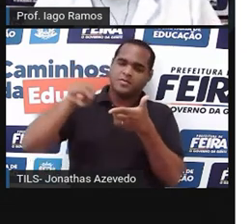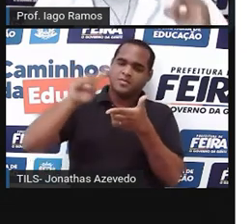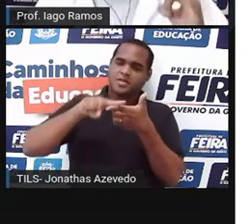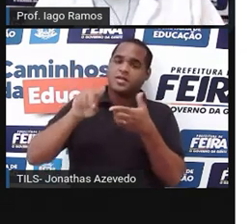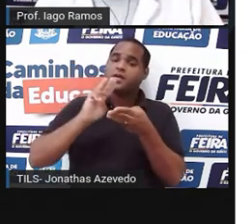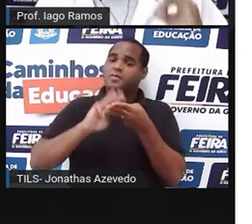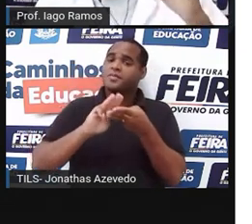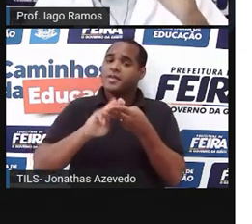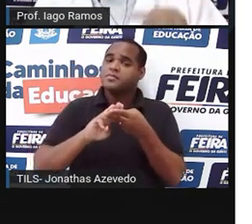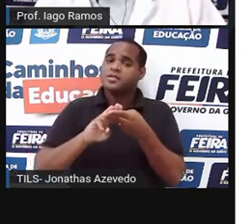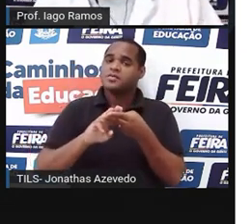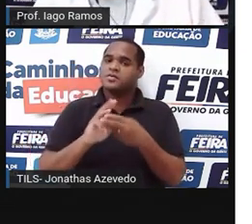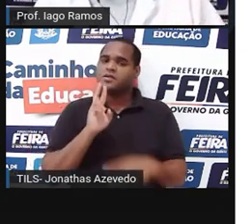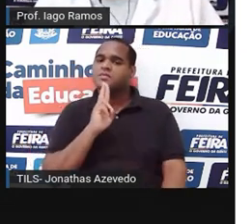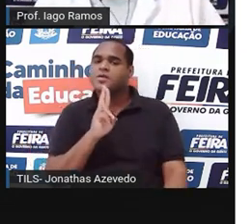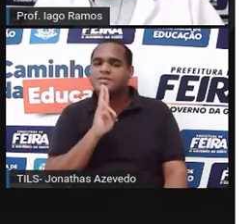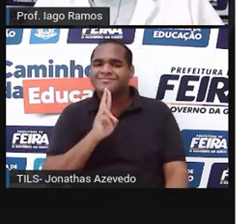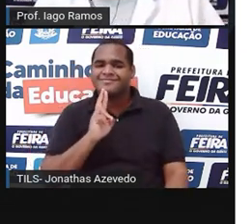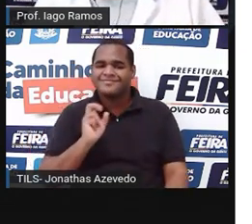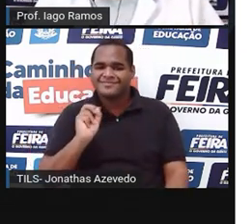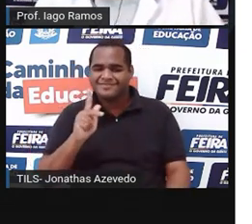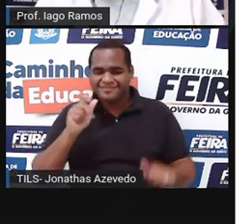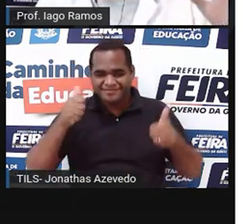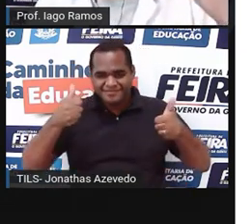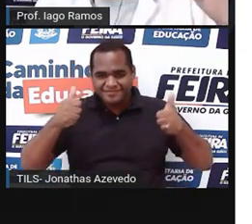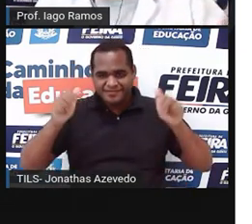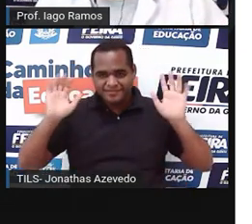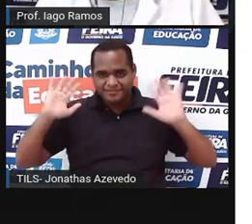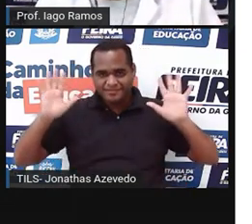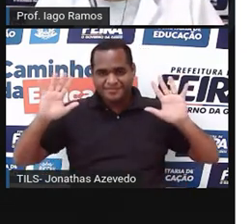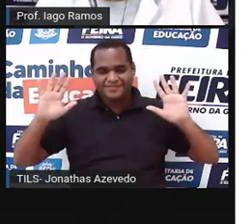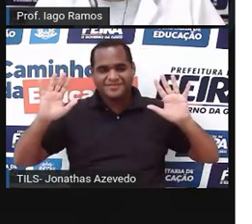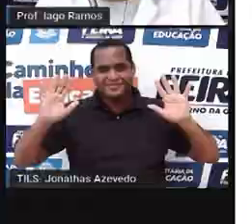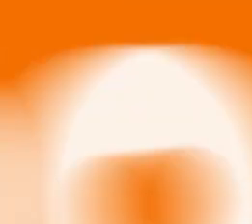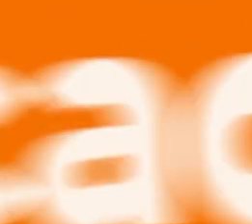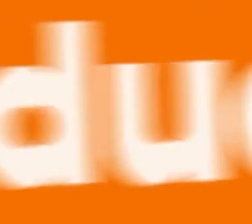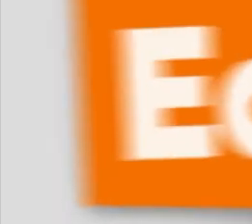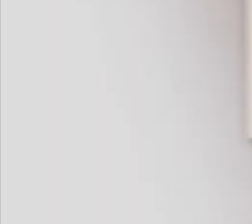matemática é solução. Até a próxima, valeu, bye bye.